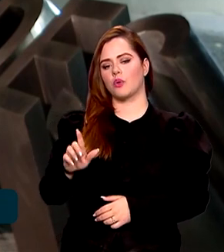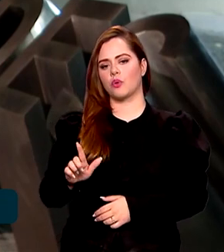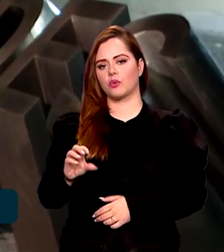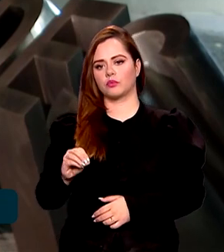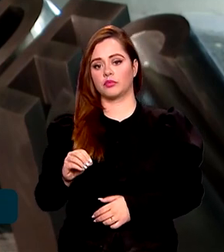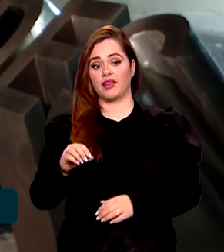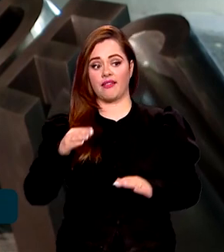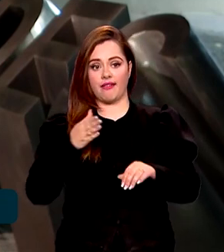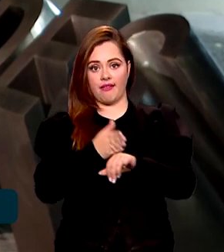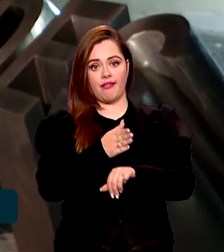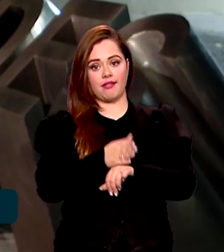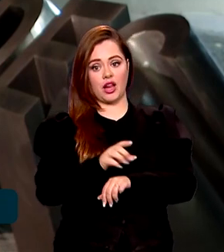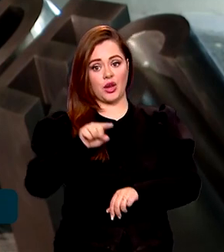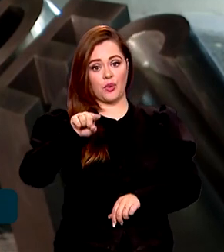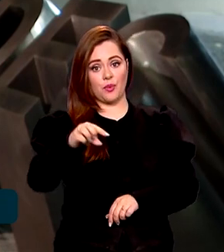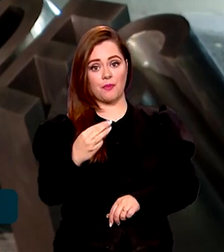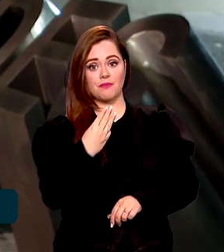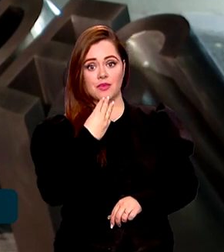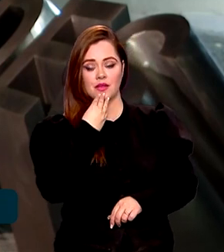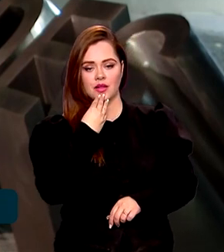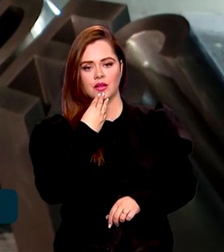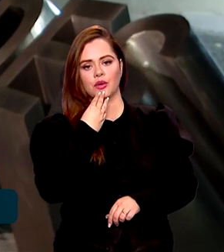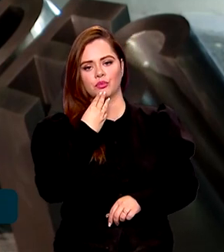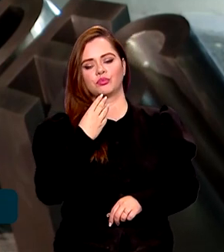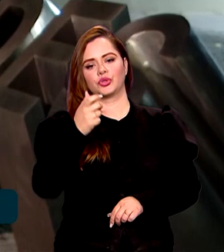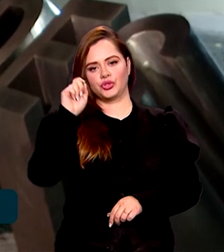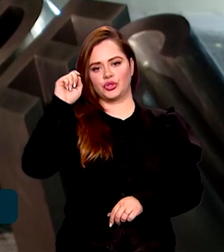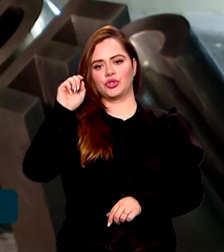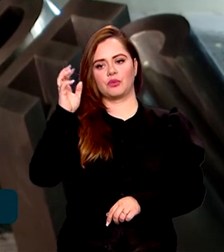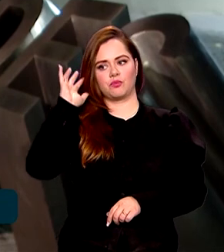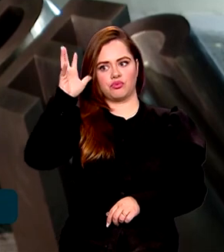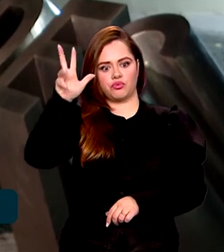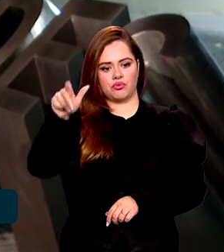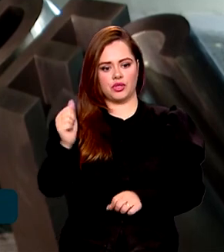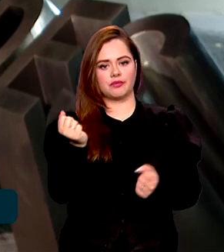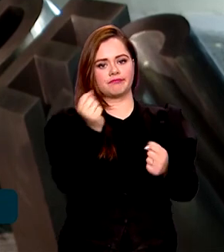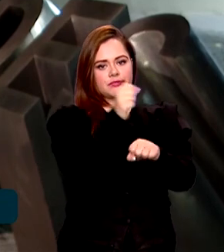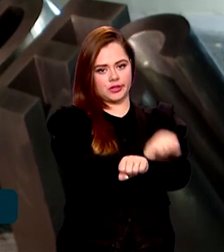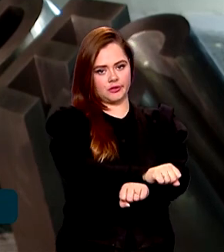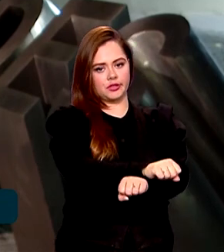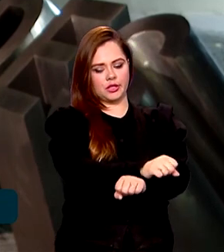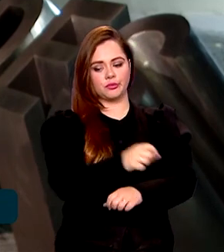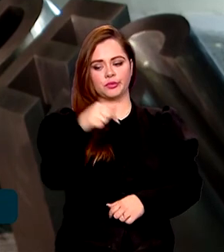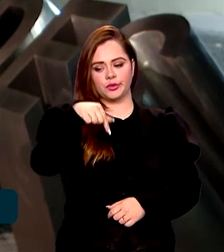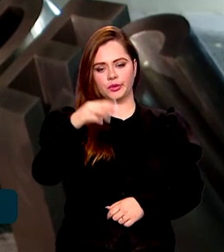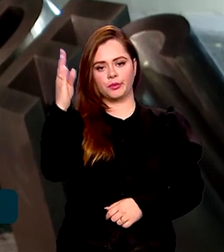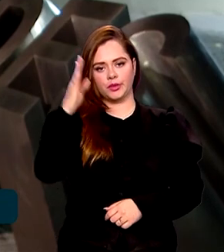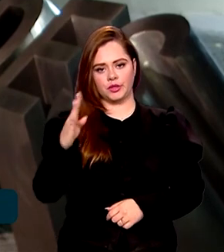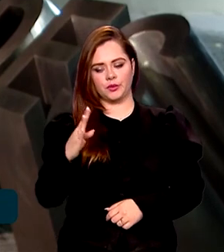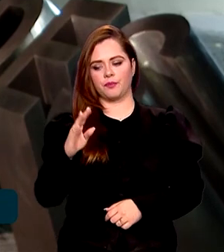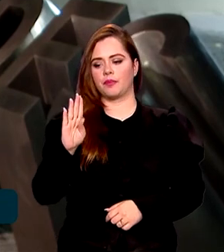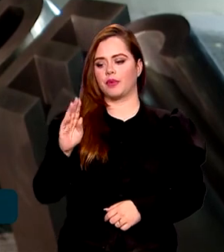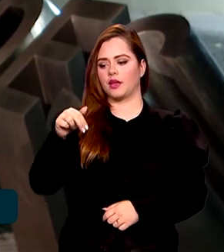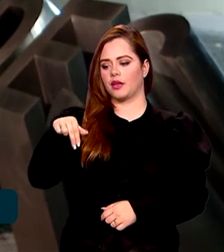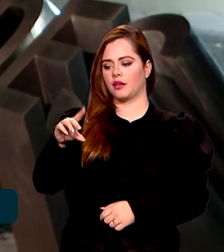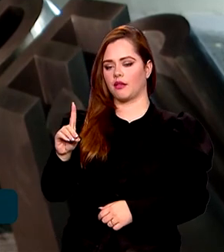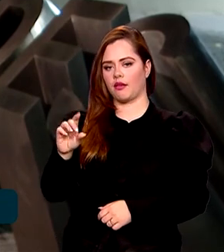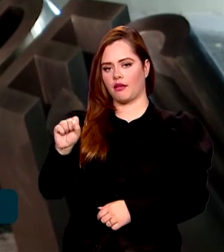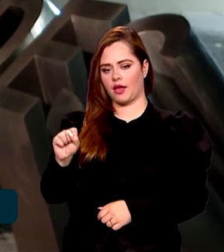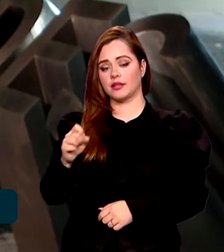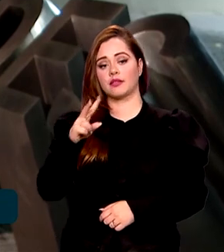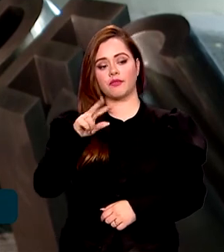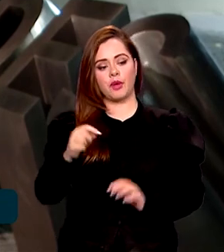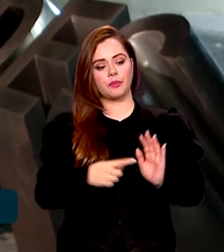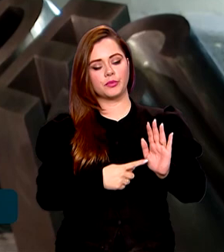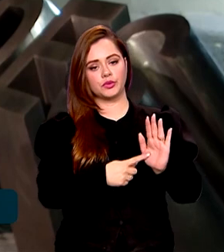africanos escravizados ao longo dos séculos no Brasil. O BNDES vai disponibilizar, nesta primeira fase